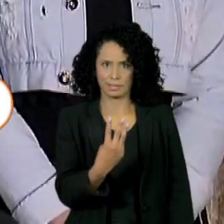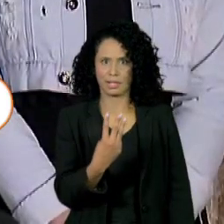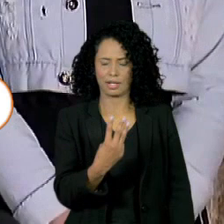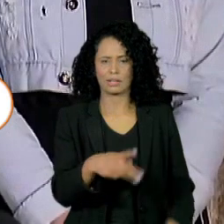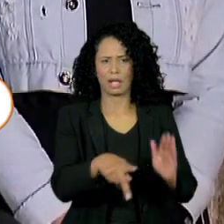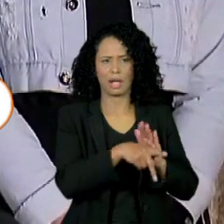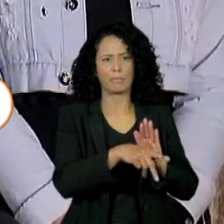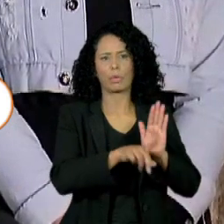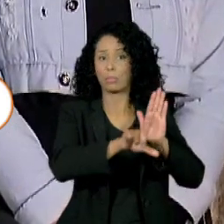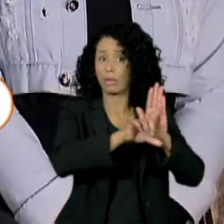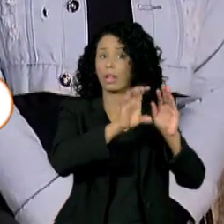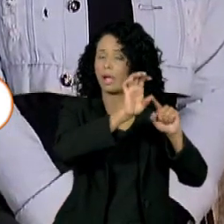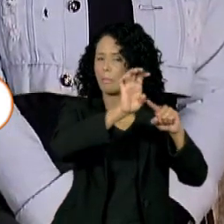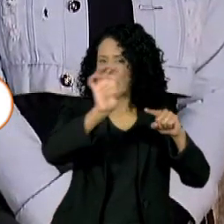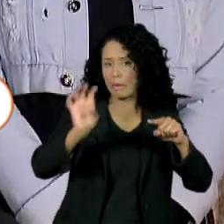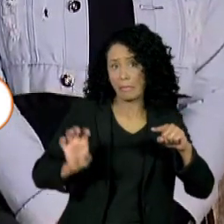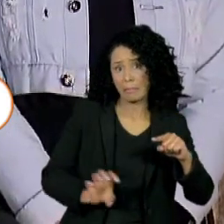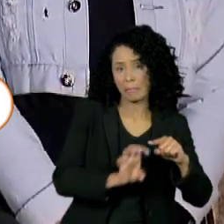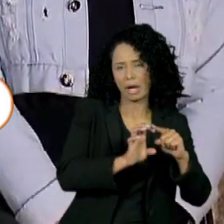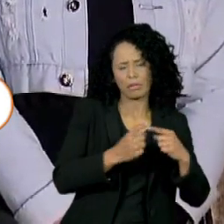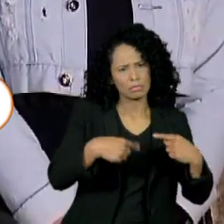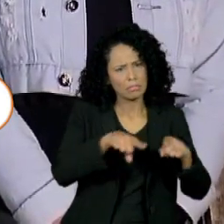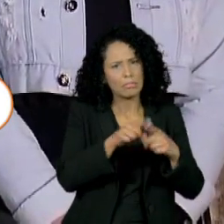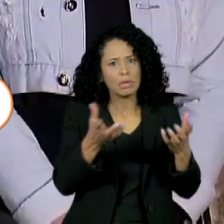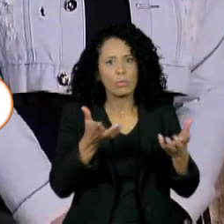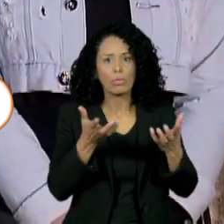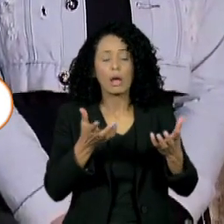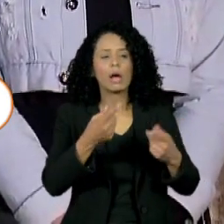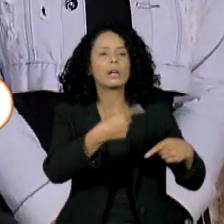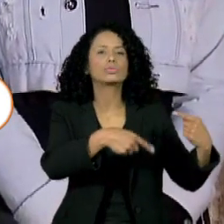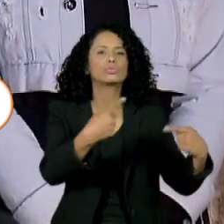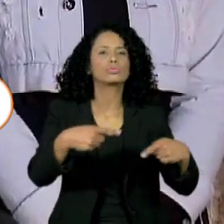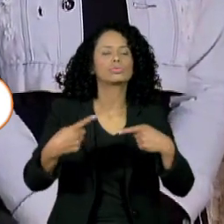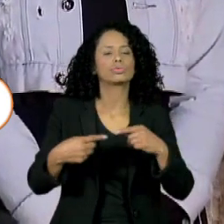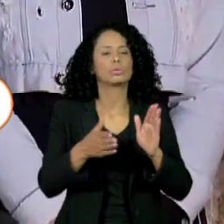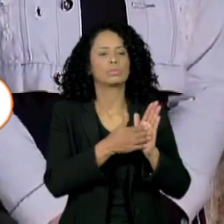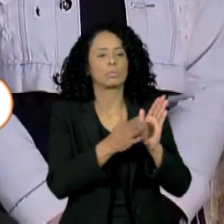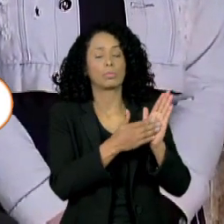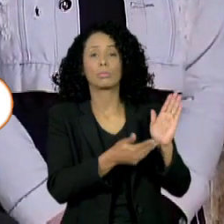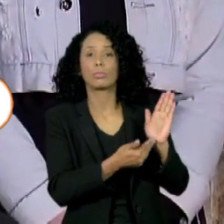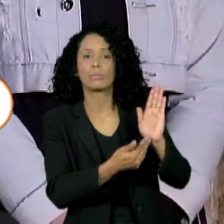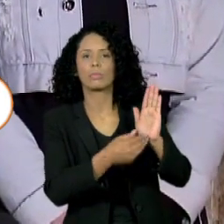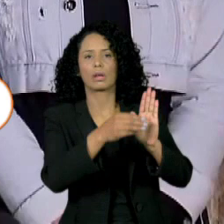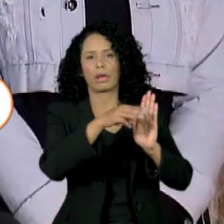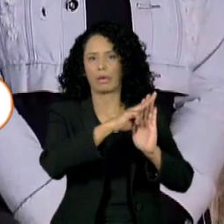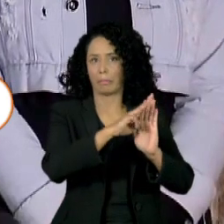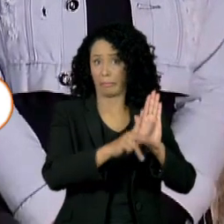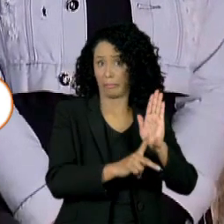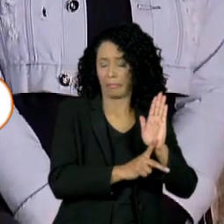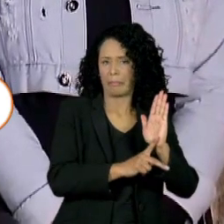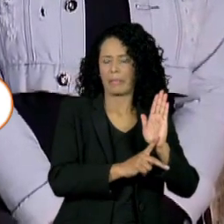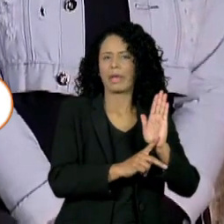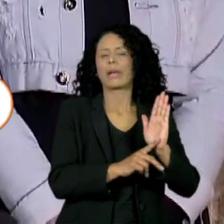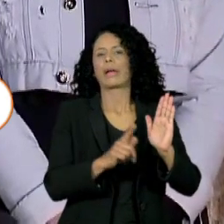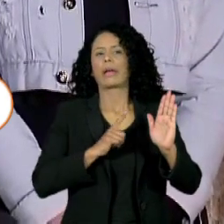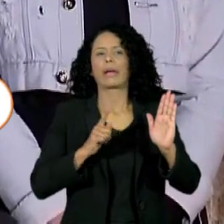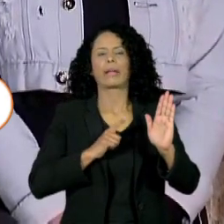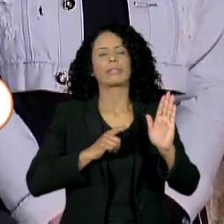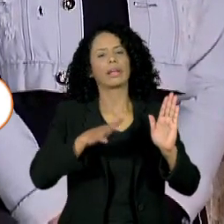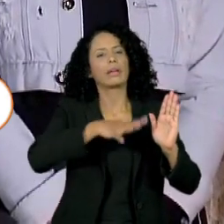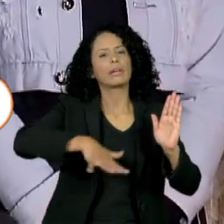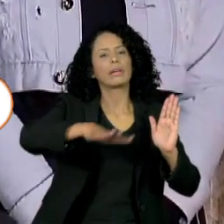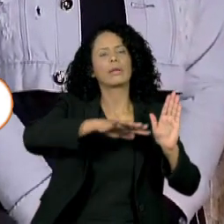iremos também discutir, propondo também que venha por MP, alterações no sistema